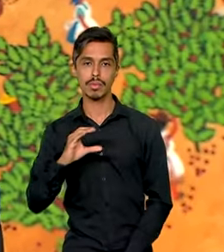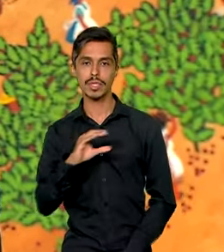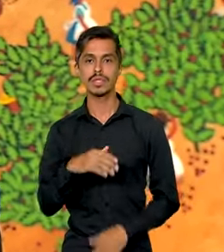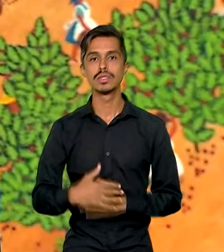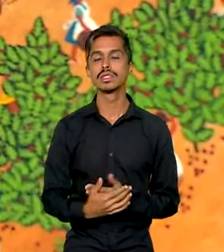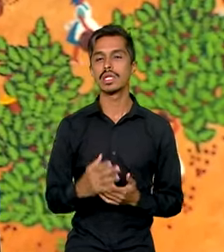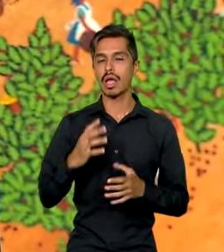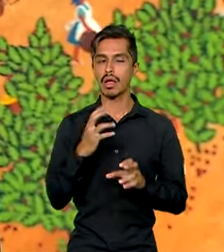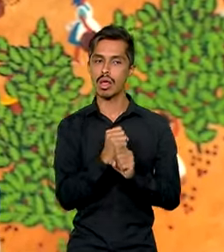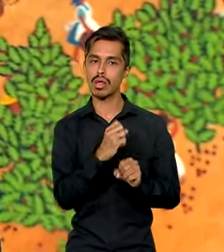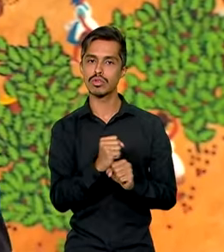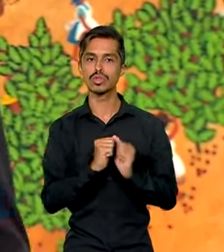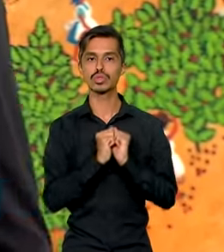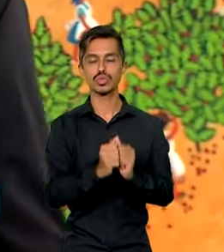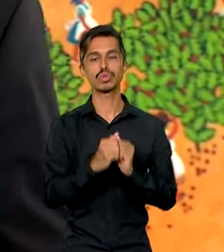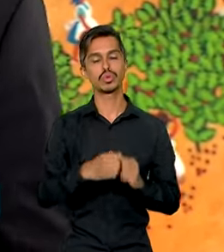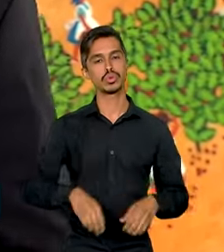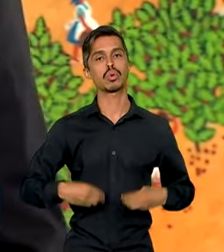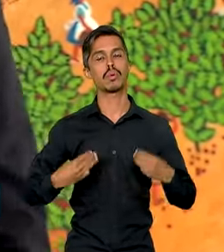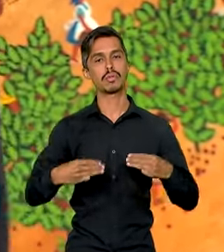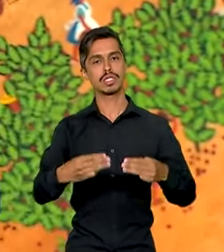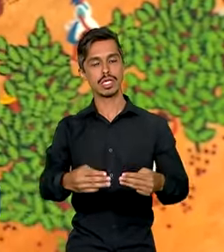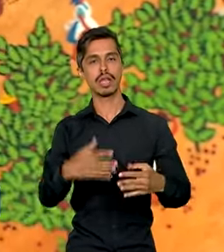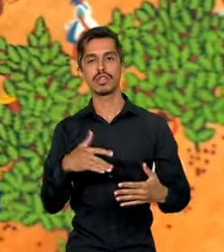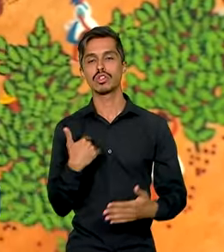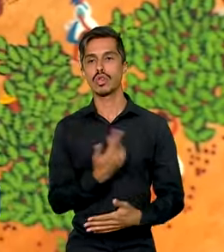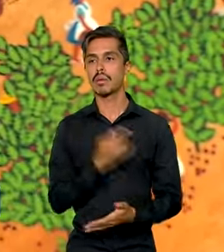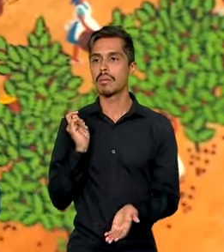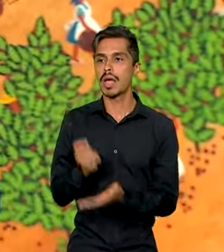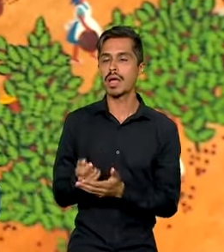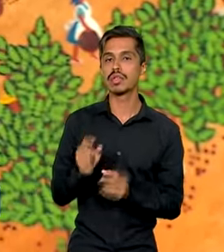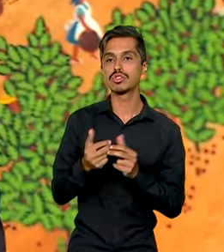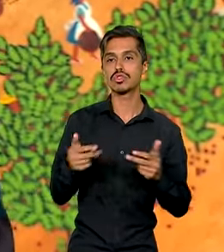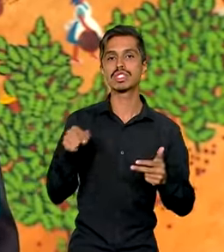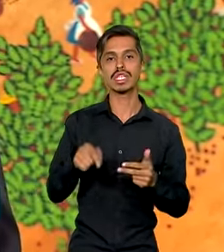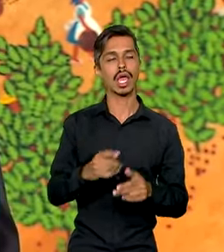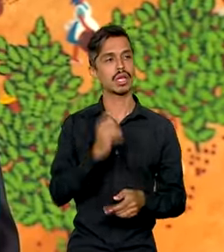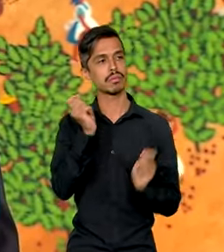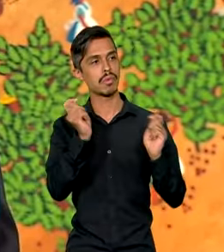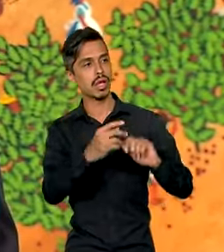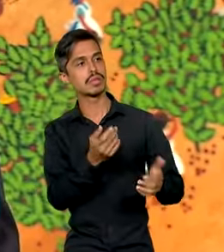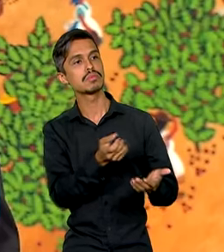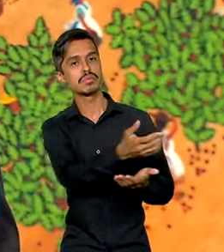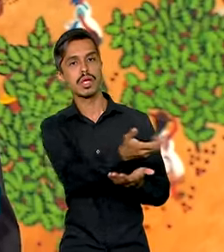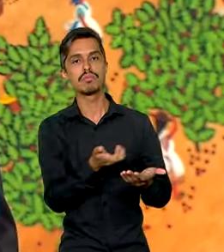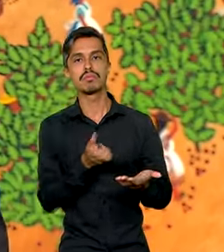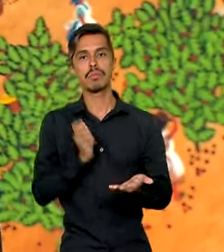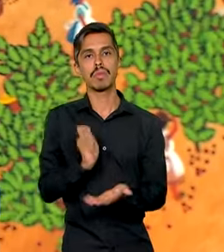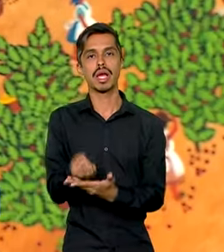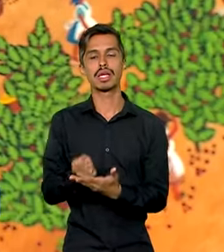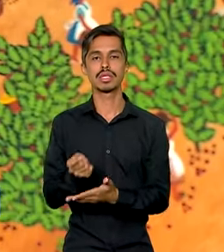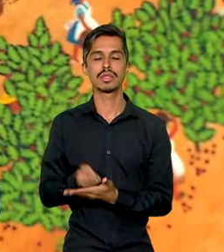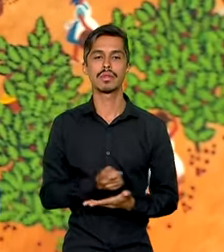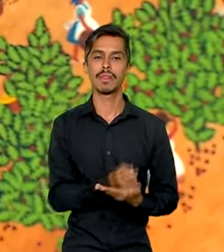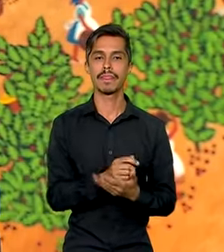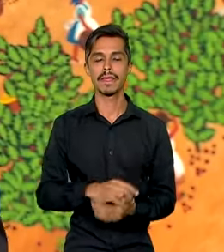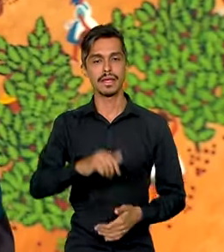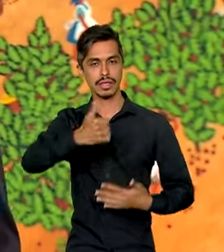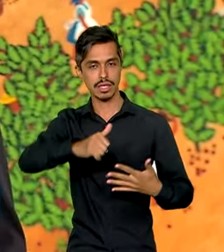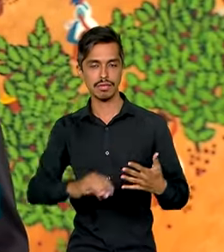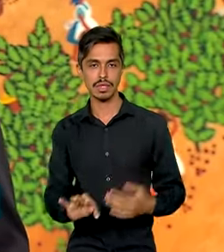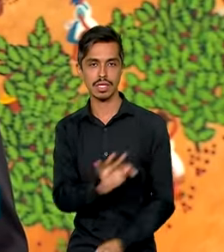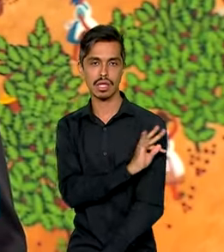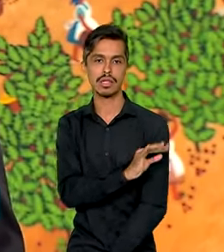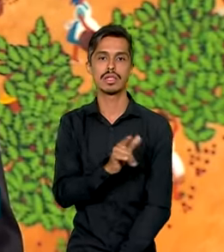esse levantamento junto aos ministérios, a gente pode pagar aquilo que o ministério aponta que está pronto para pagar. Passou pela análise técnica,